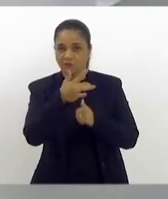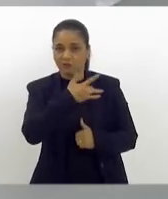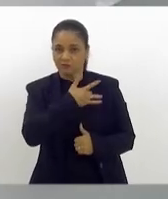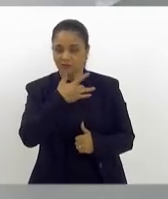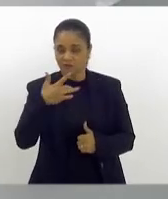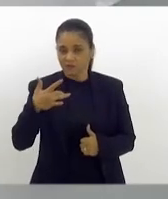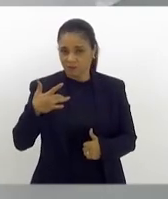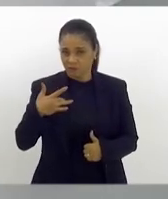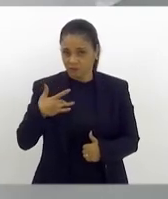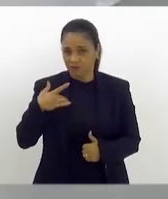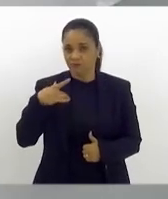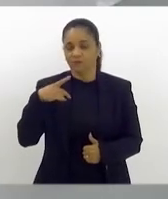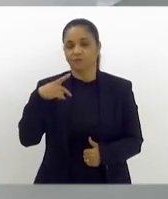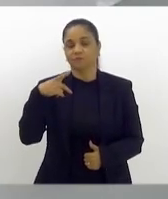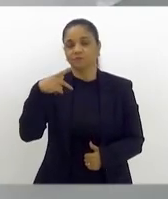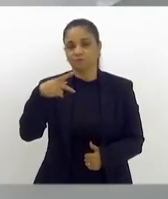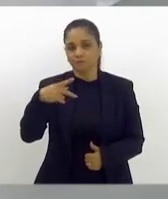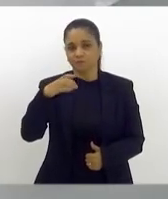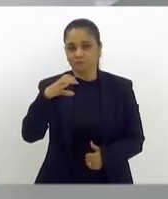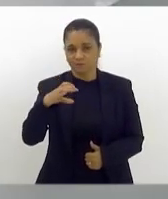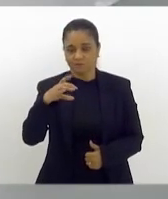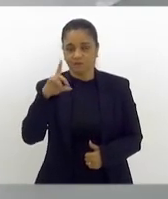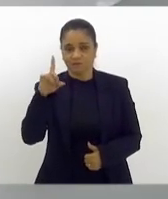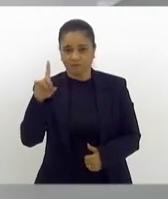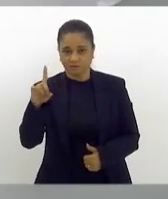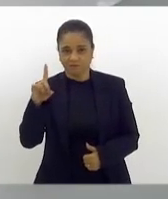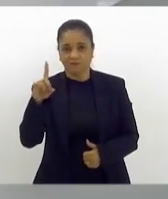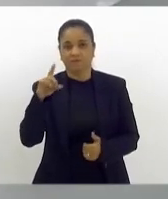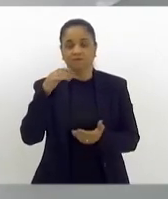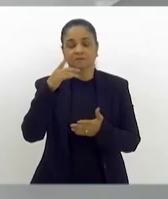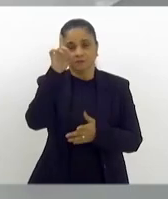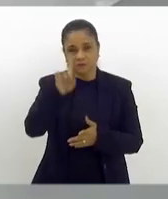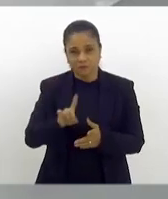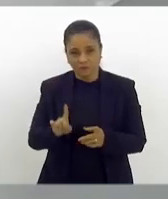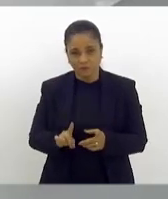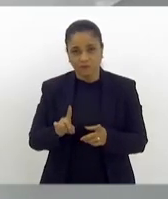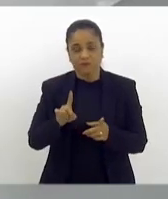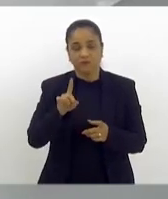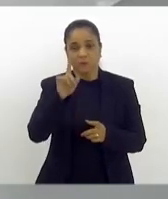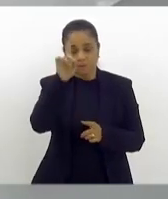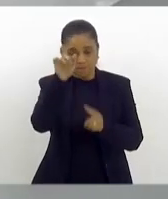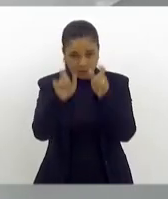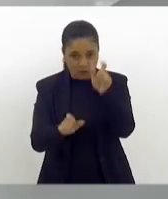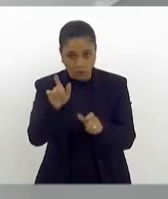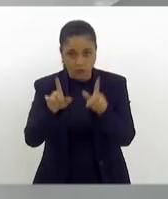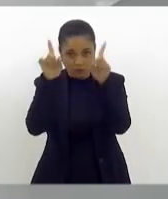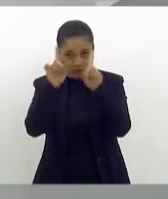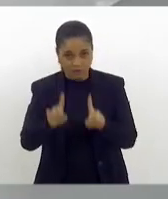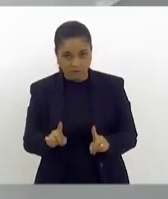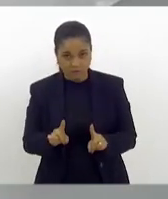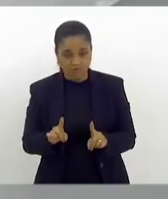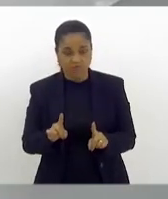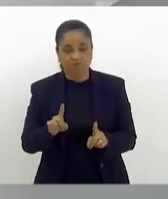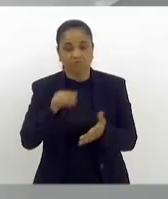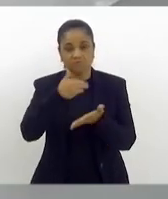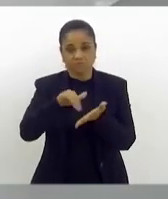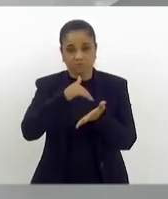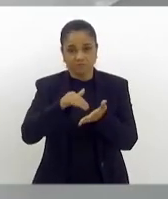pessoas com deficiência, da Secretaria de Esporte do Estado. E me